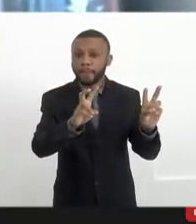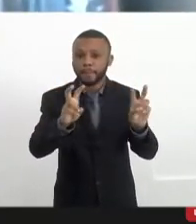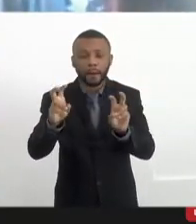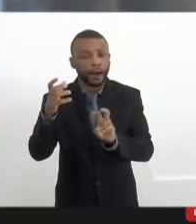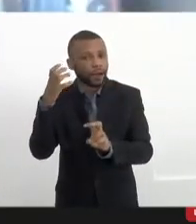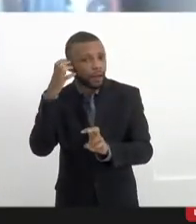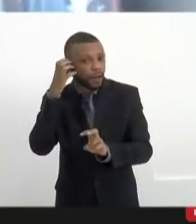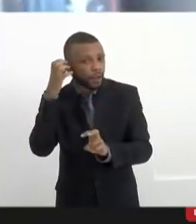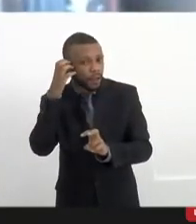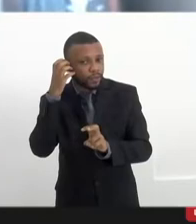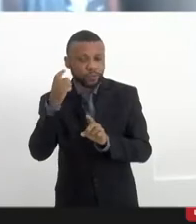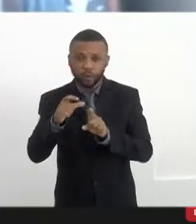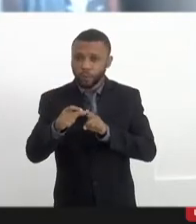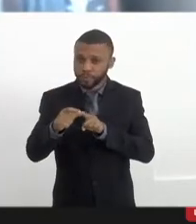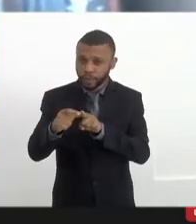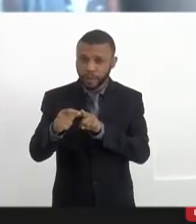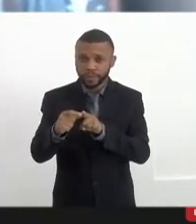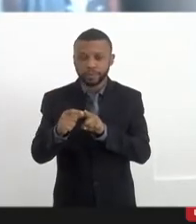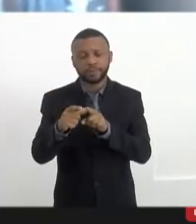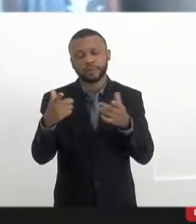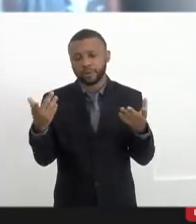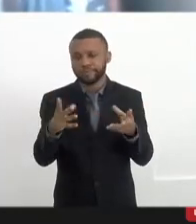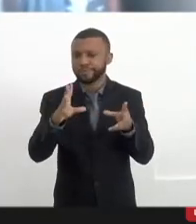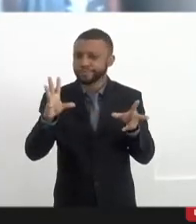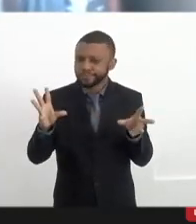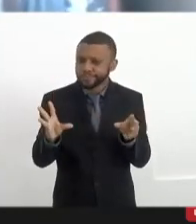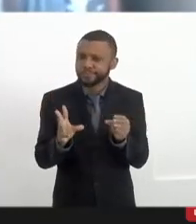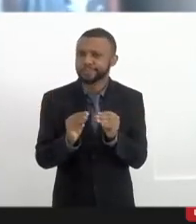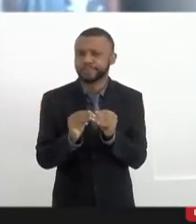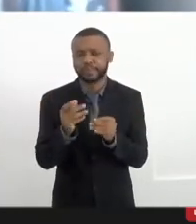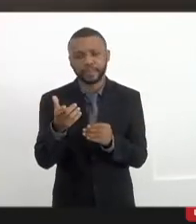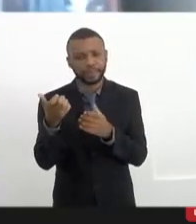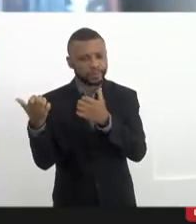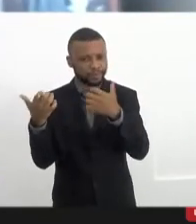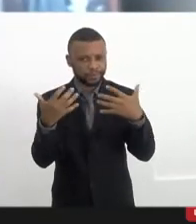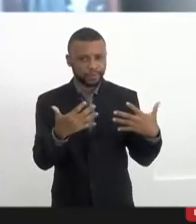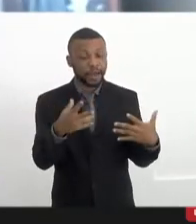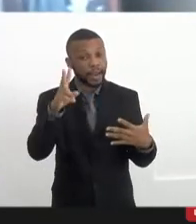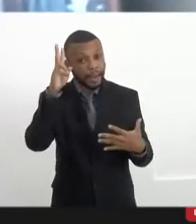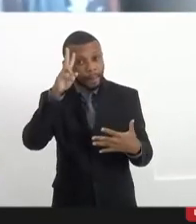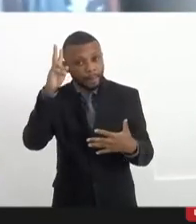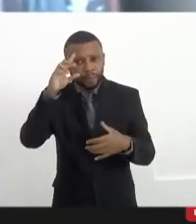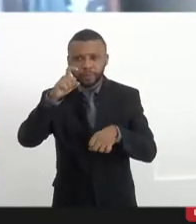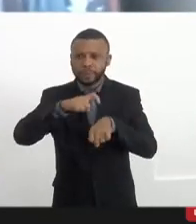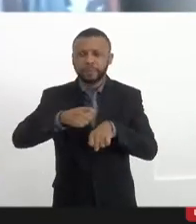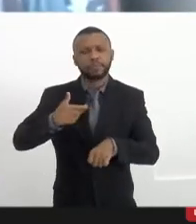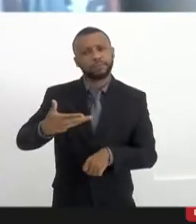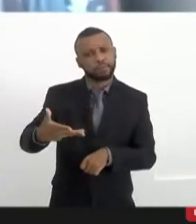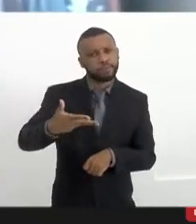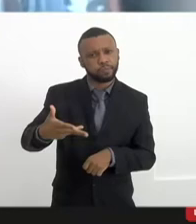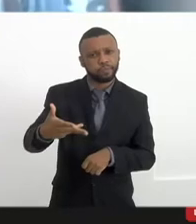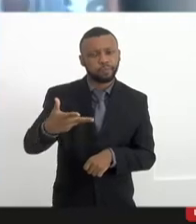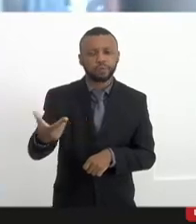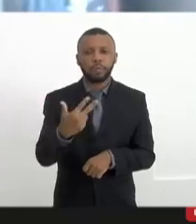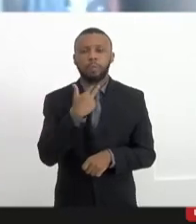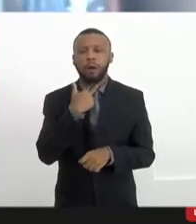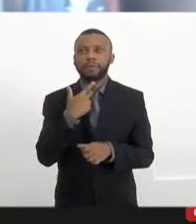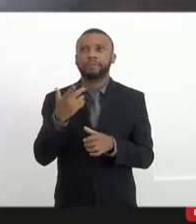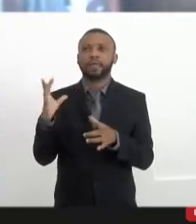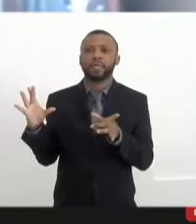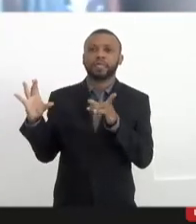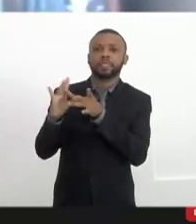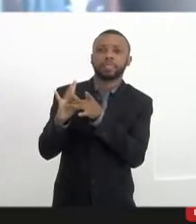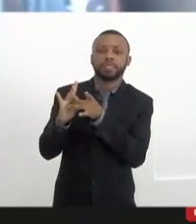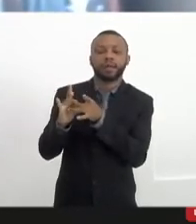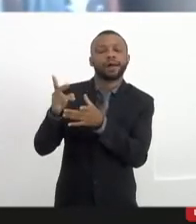comunitárias. Eram essas considerações que eu queria fazer lembrando que o tempo passa e a gente não pode ficar agarrado na